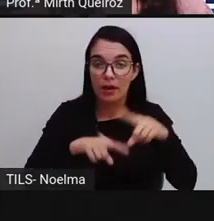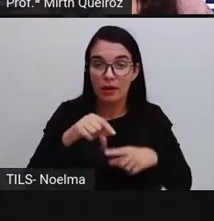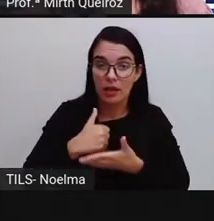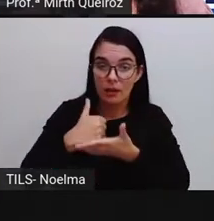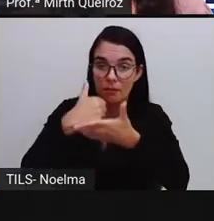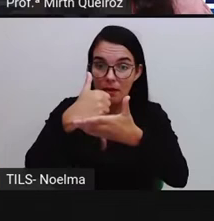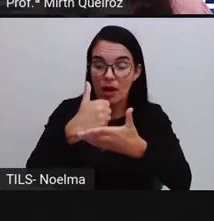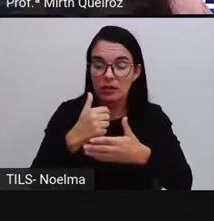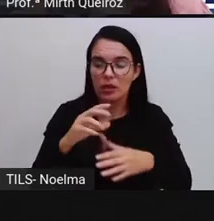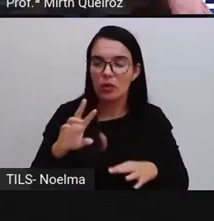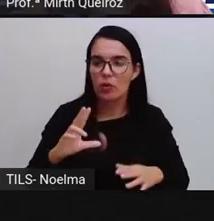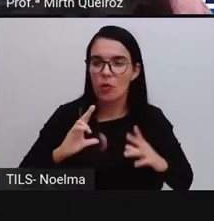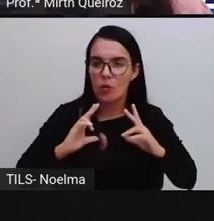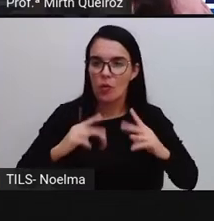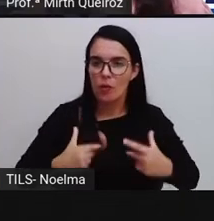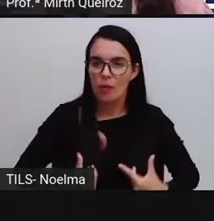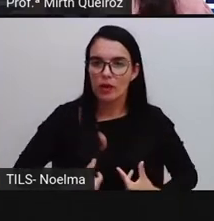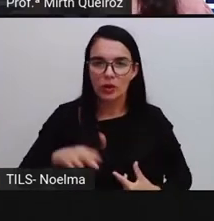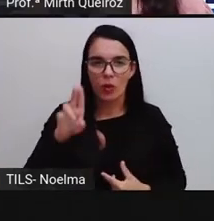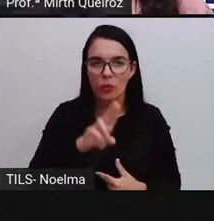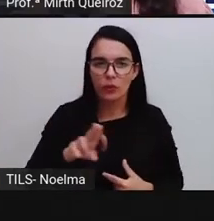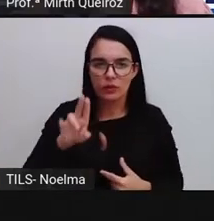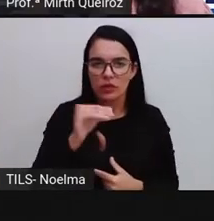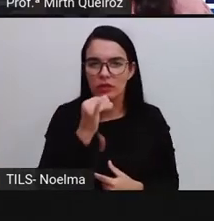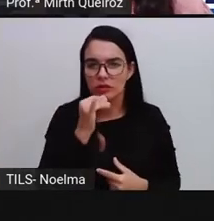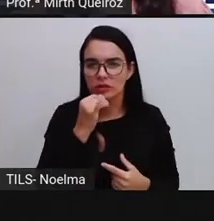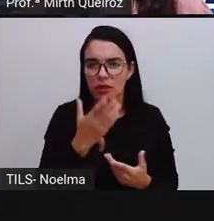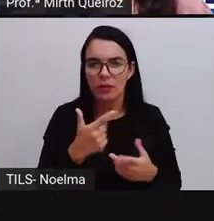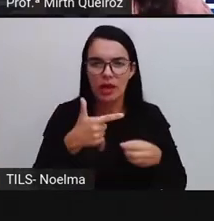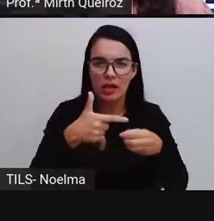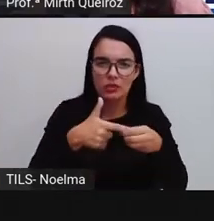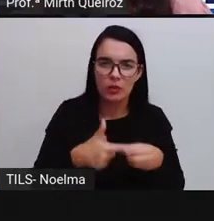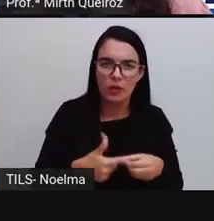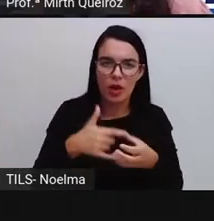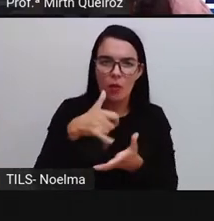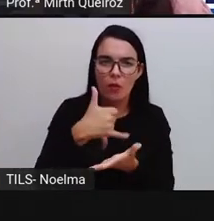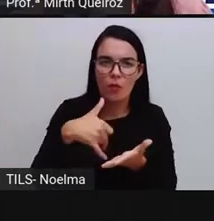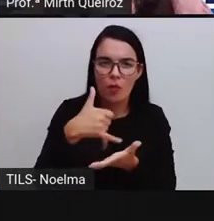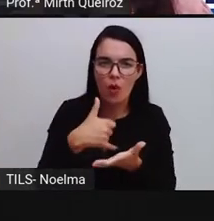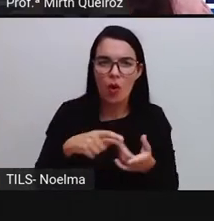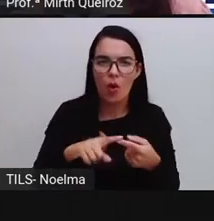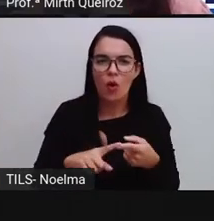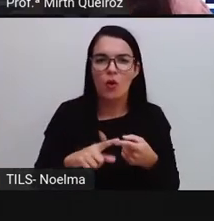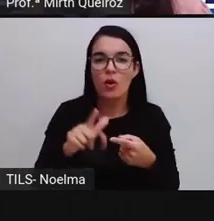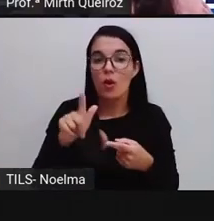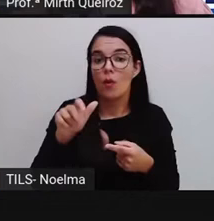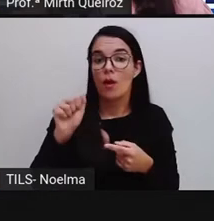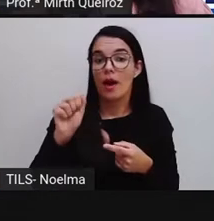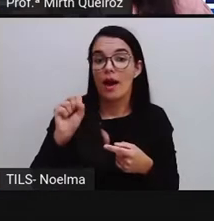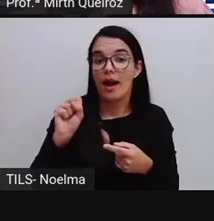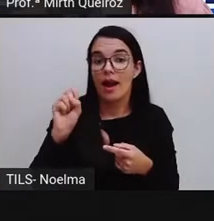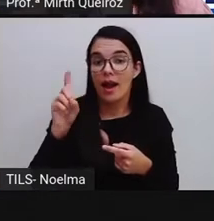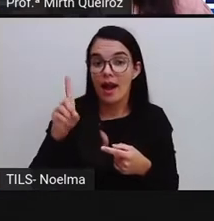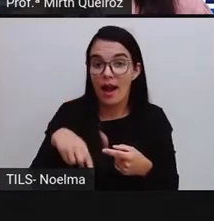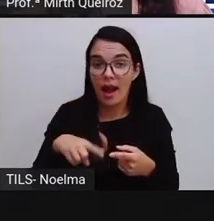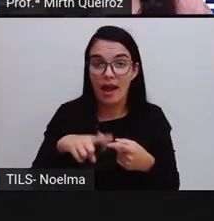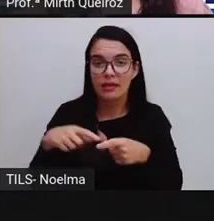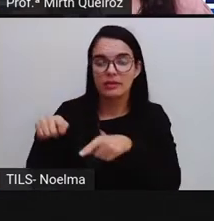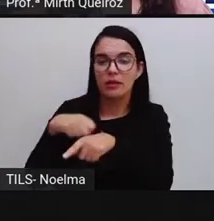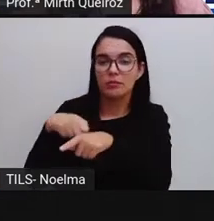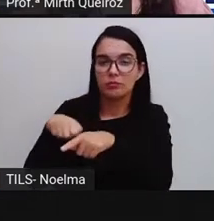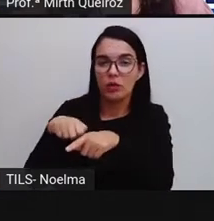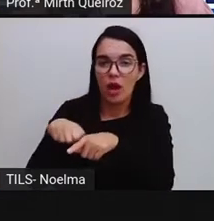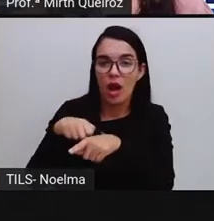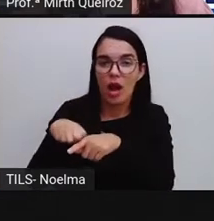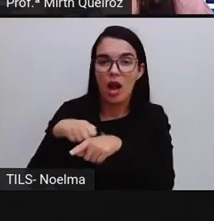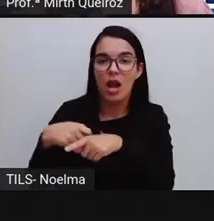diversos dos humanos, como, por exemplo, a gasolina, o óleo diesel, o plástico, a borracha sintética.